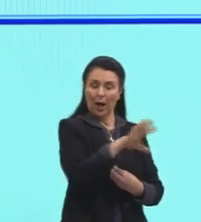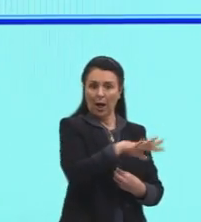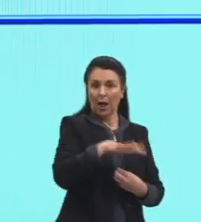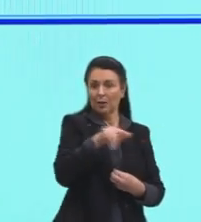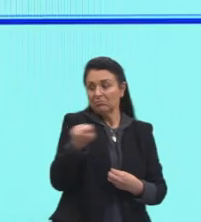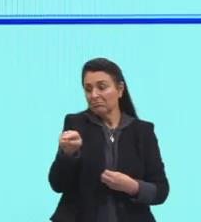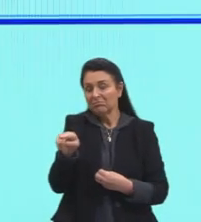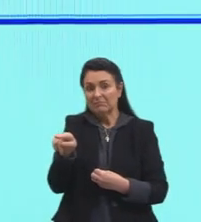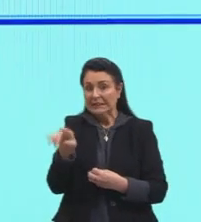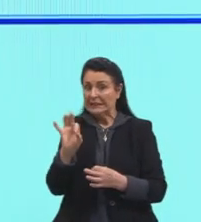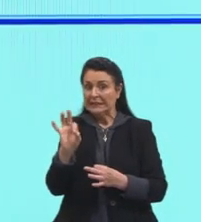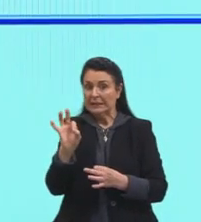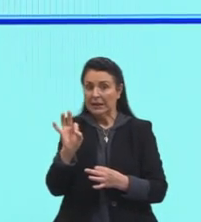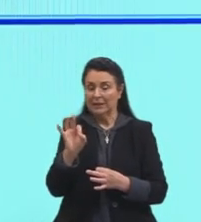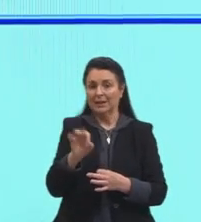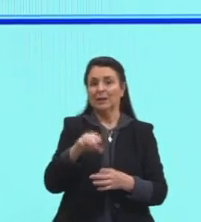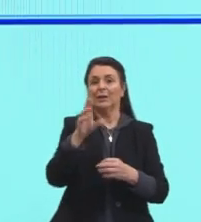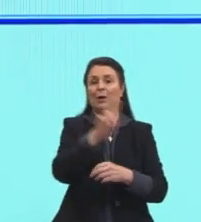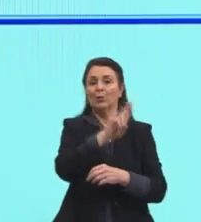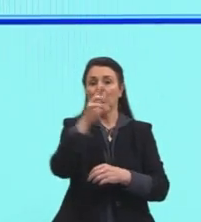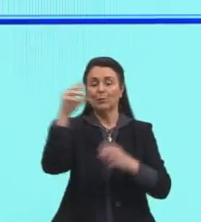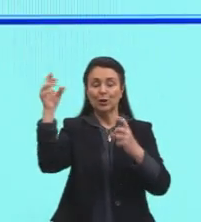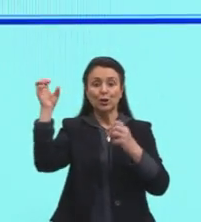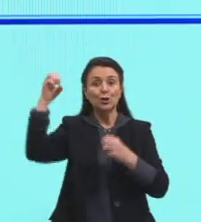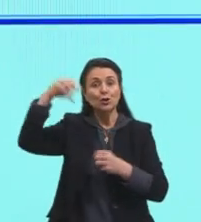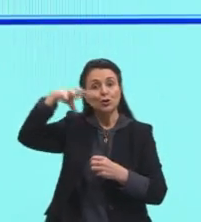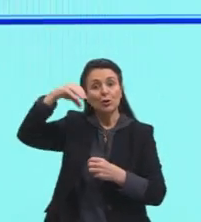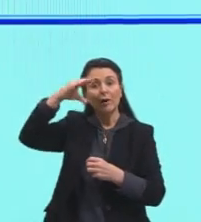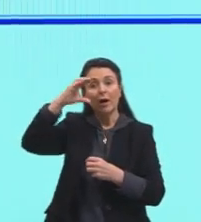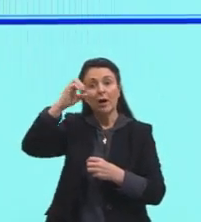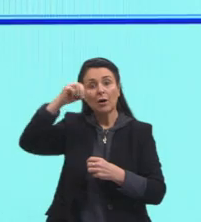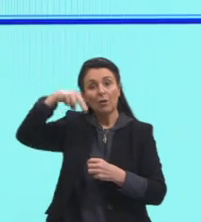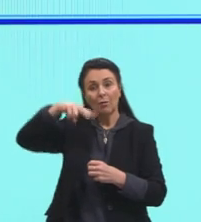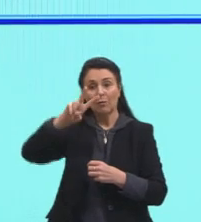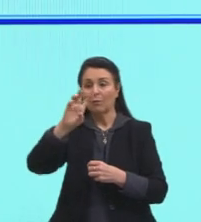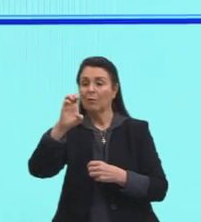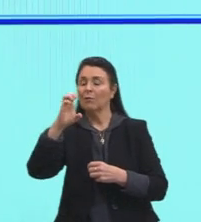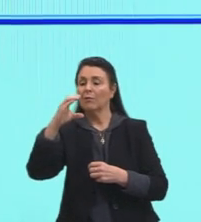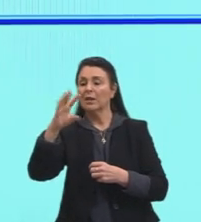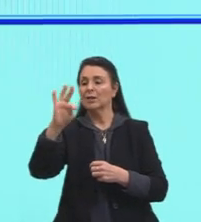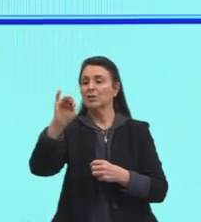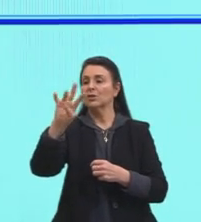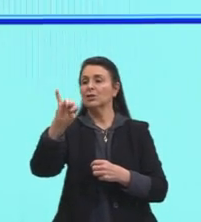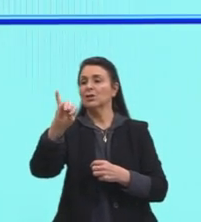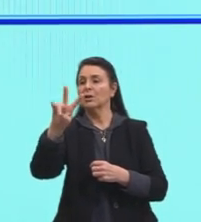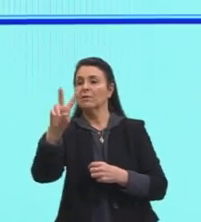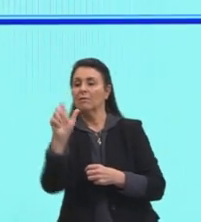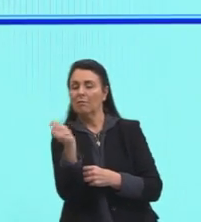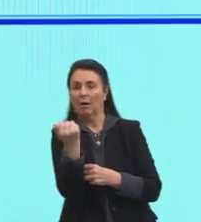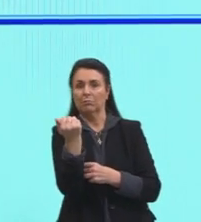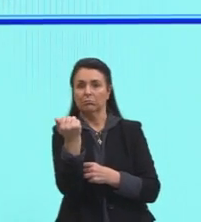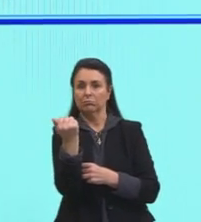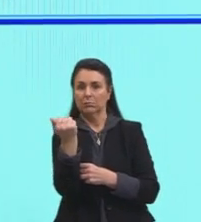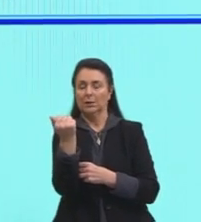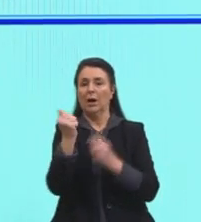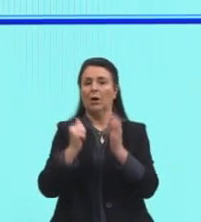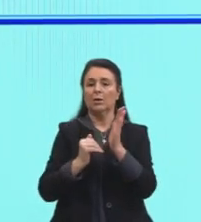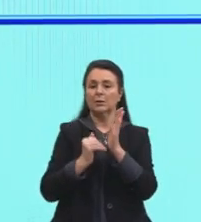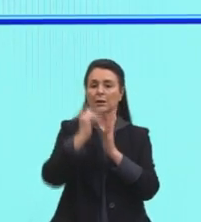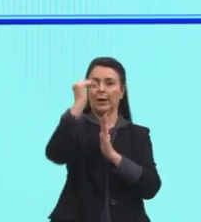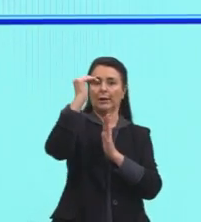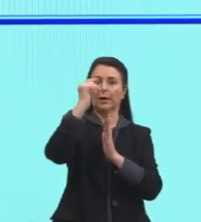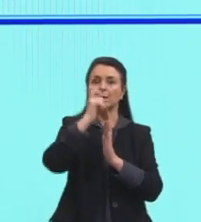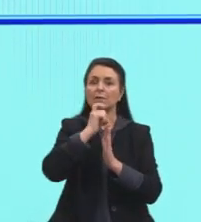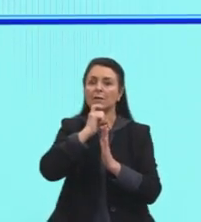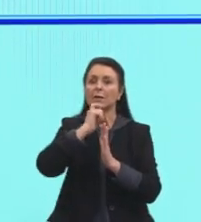convectiva, então tu vai, né, aquela célula de convecção esquenta, esfria, né, esquenta, sobe, esfria, desce. Então isso aqui é muito